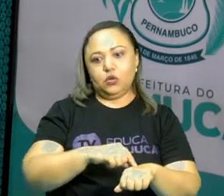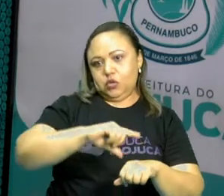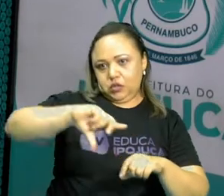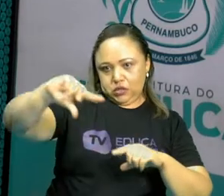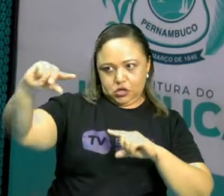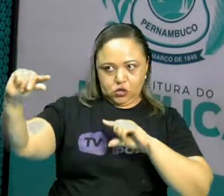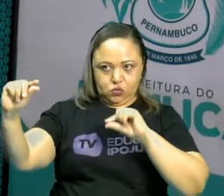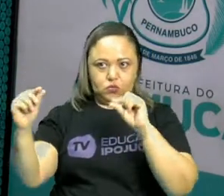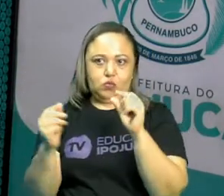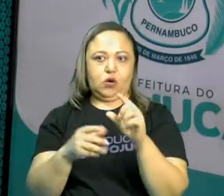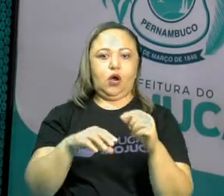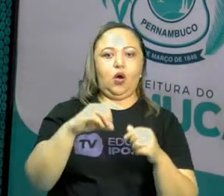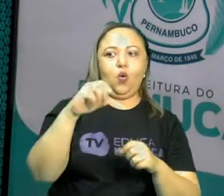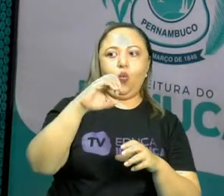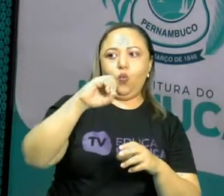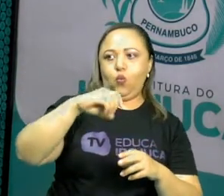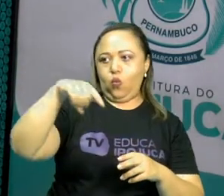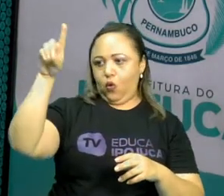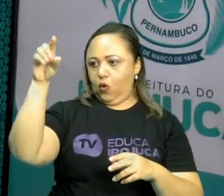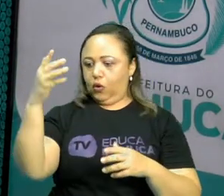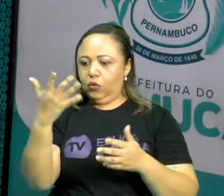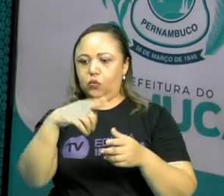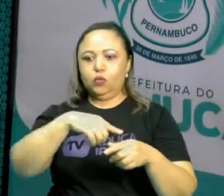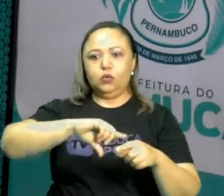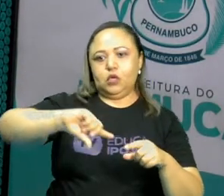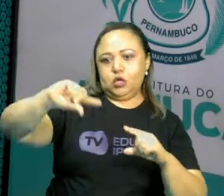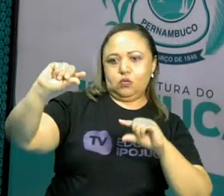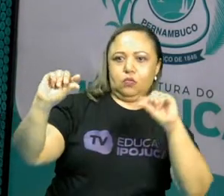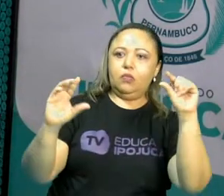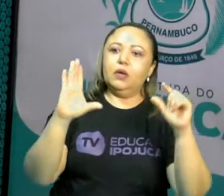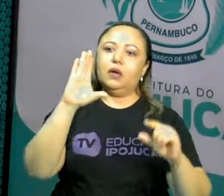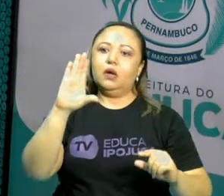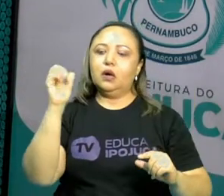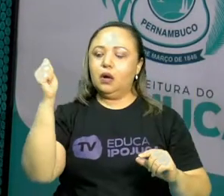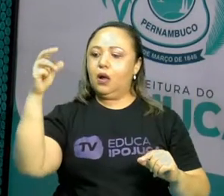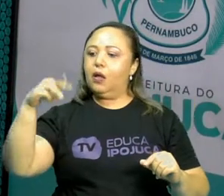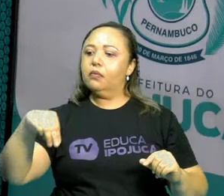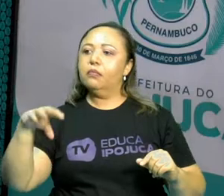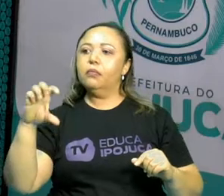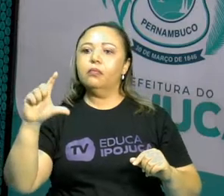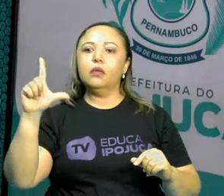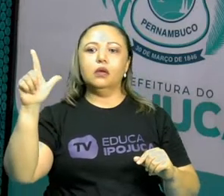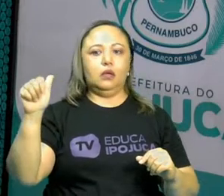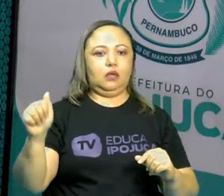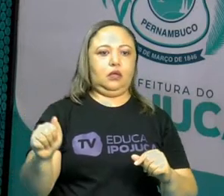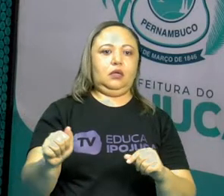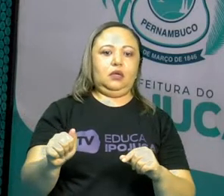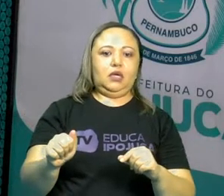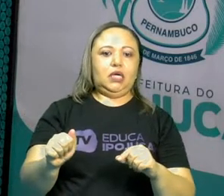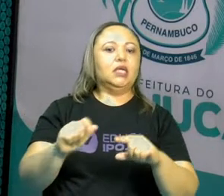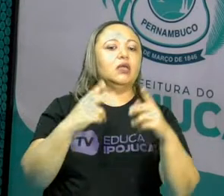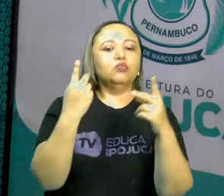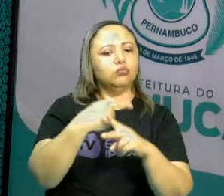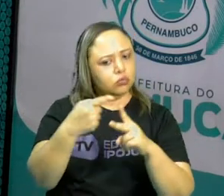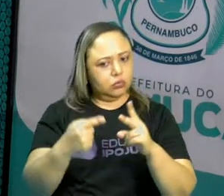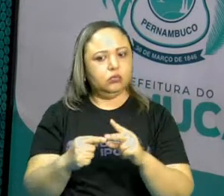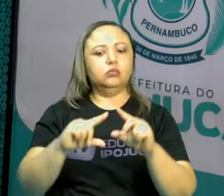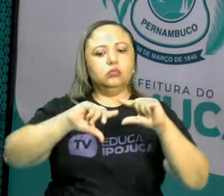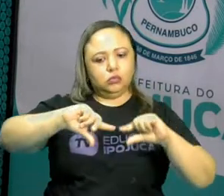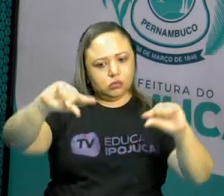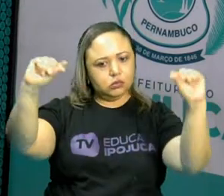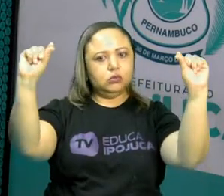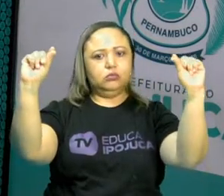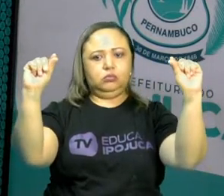para Nossa Senhora do Ó quanto para Camela. E vamos chamar esse minuto de minuto zero. Tá bom? O próximo